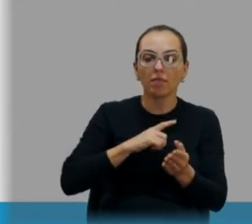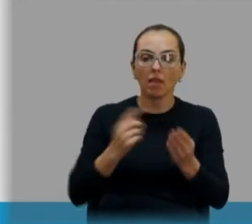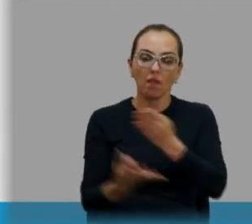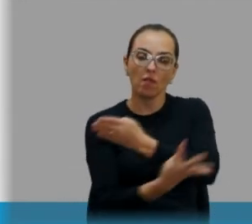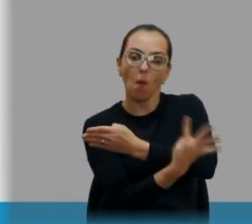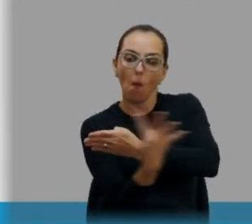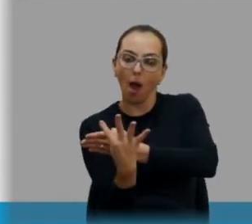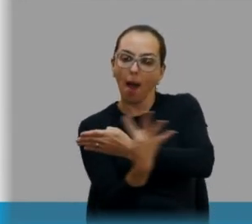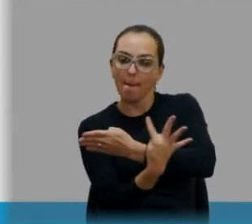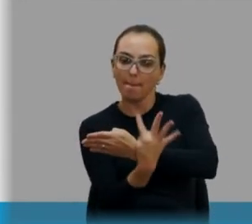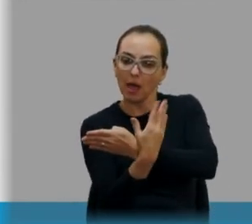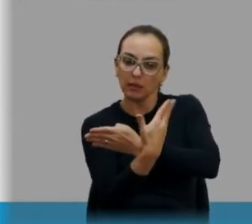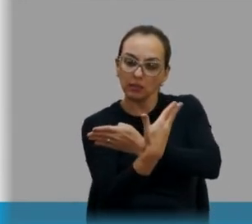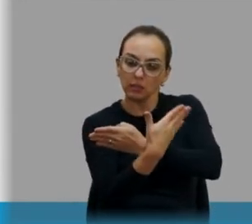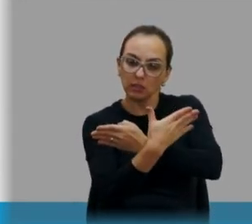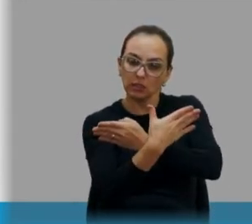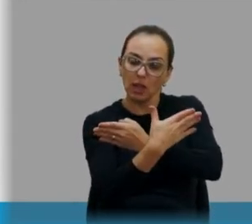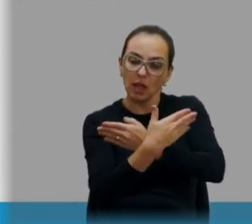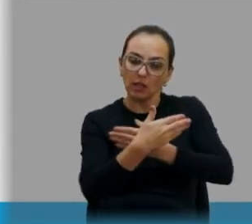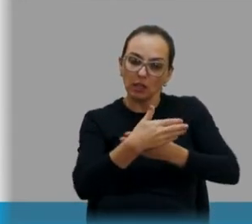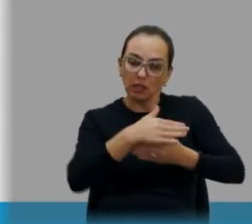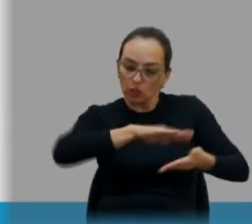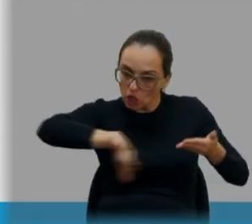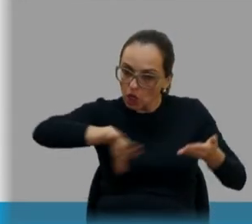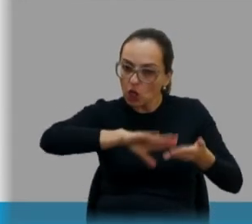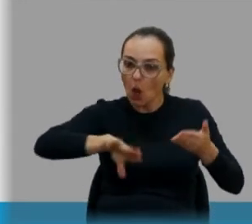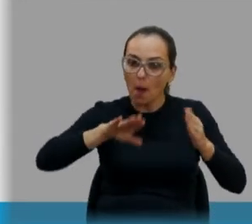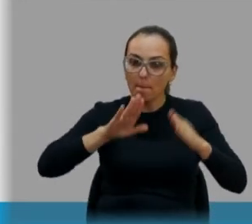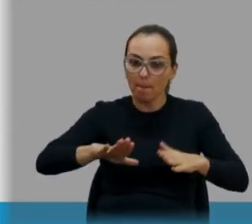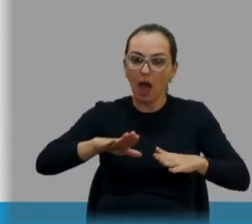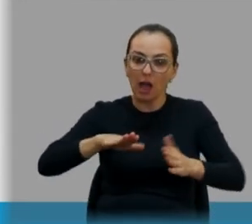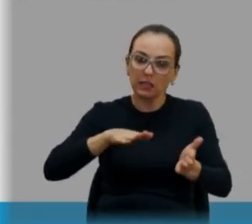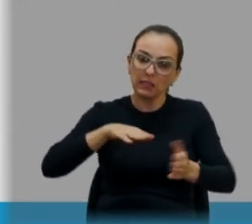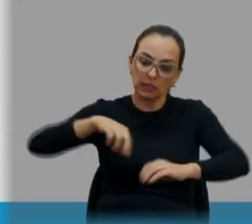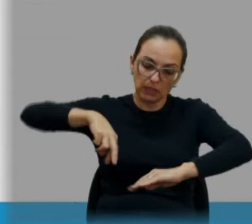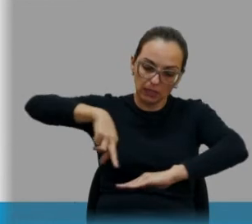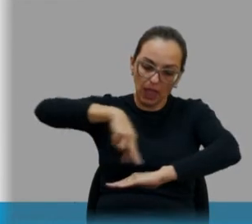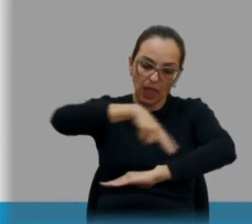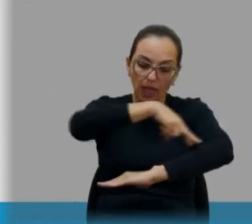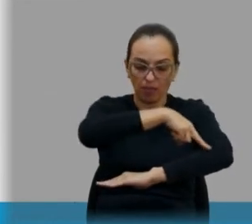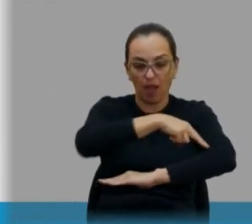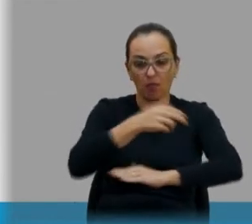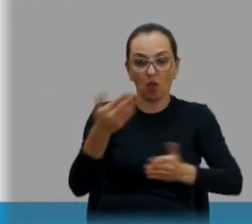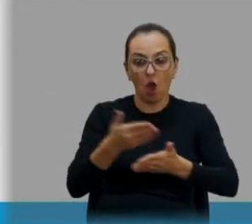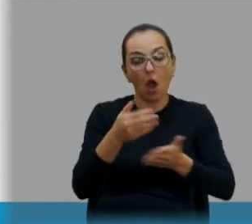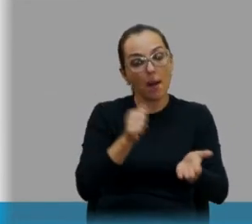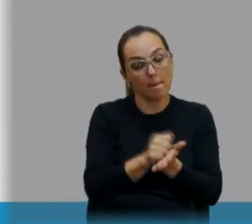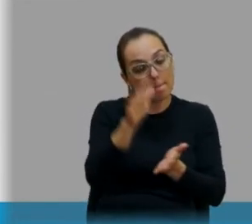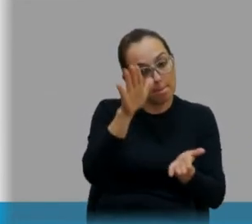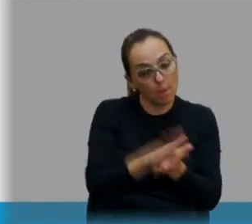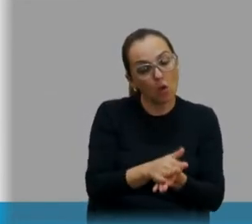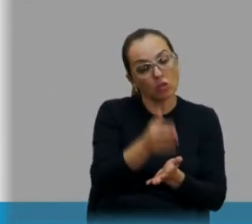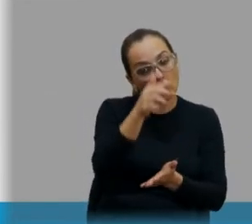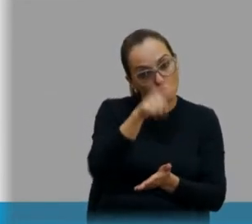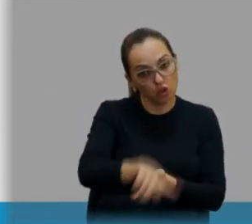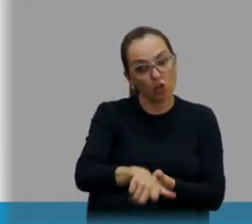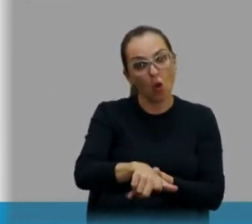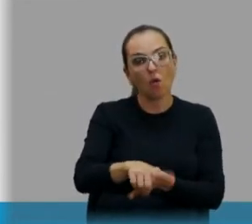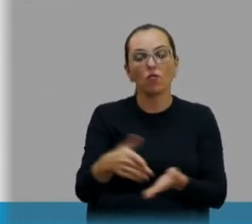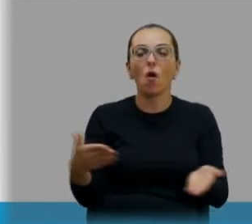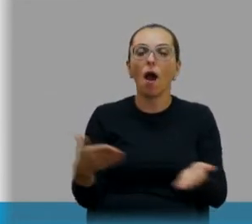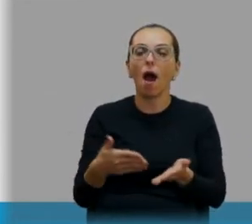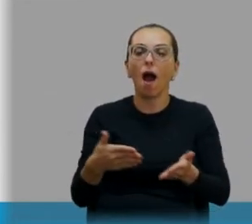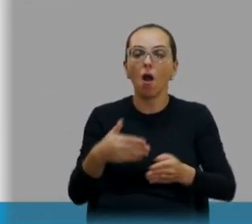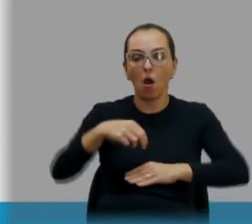esqueceu de recuar a calçada. Agora já teve multa, houve recuamento, vocês podem ver que agora